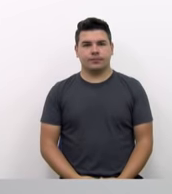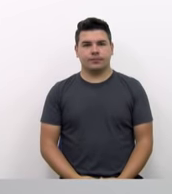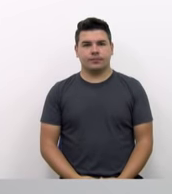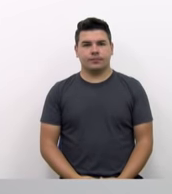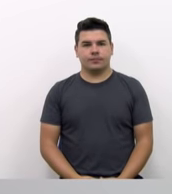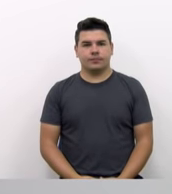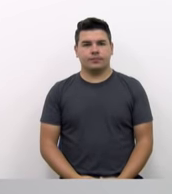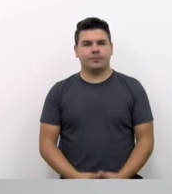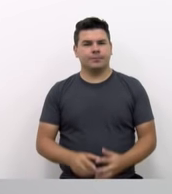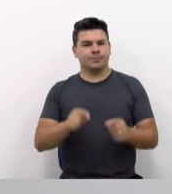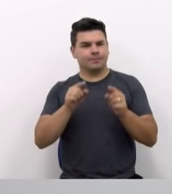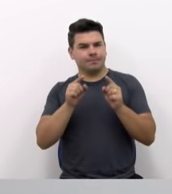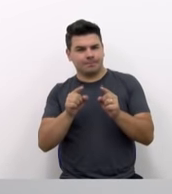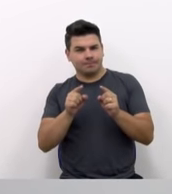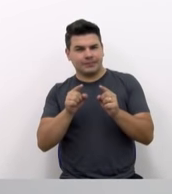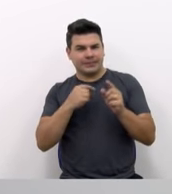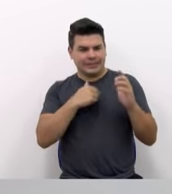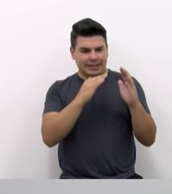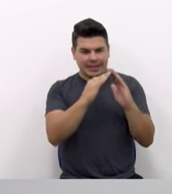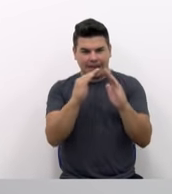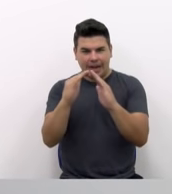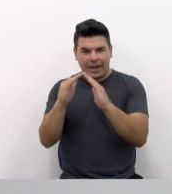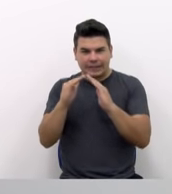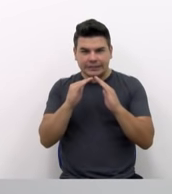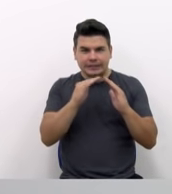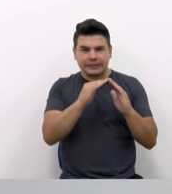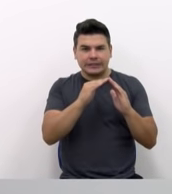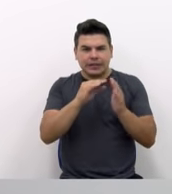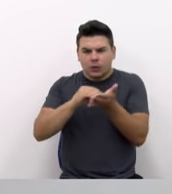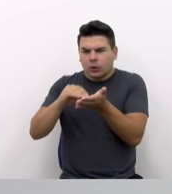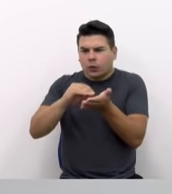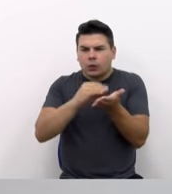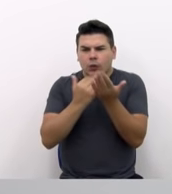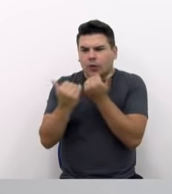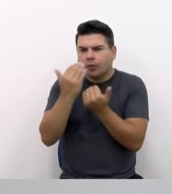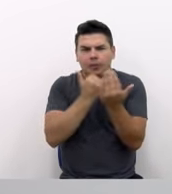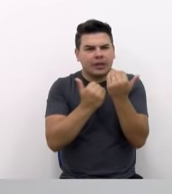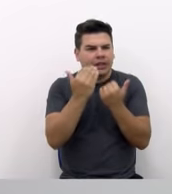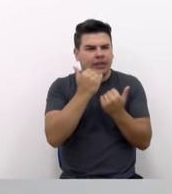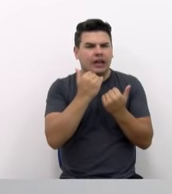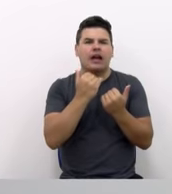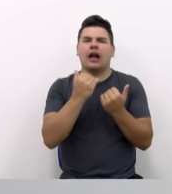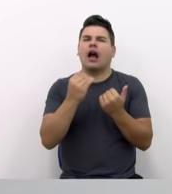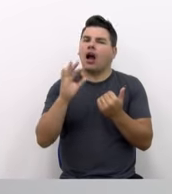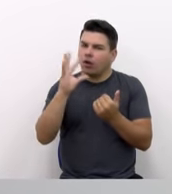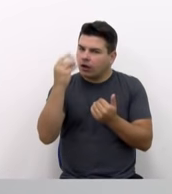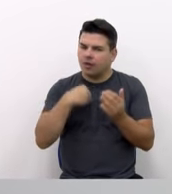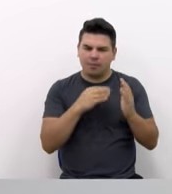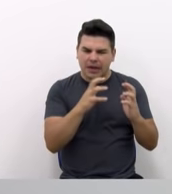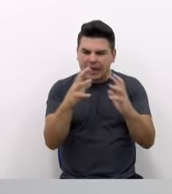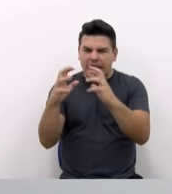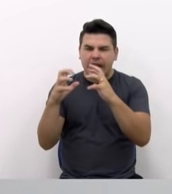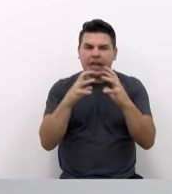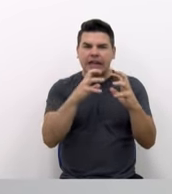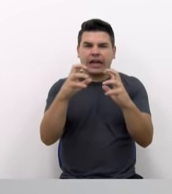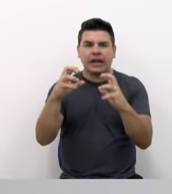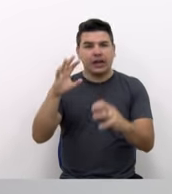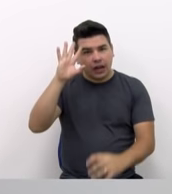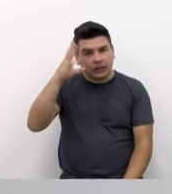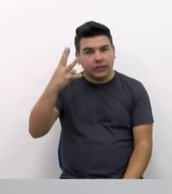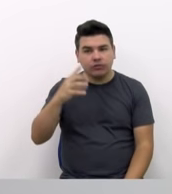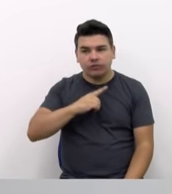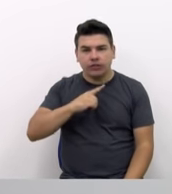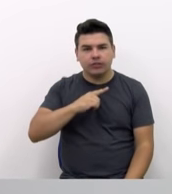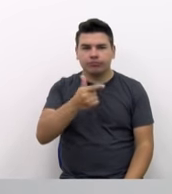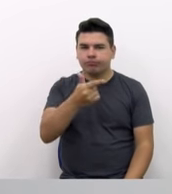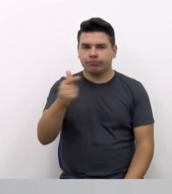Casa que falta pão, todos brigam e ninguém tem razão. Por isso que eu gosto tanto de vendas. Não é que vendas seja a